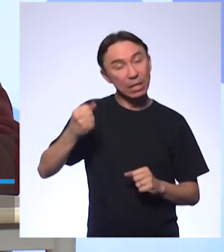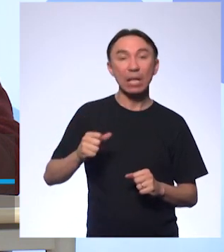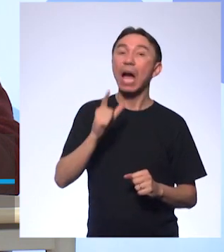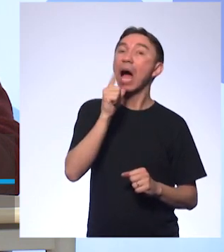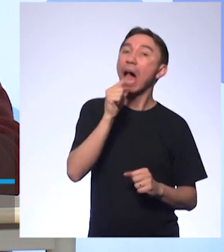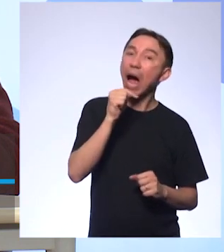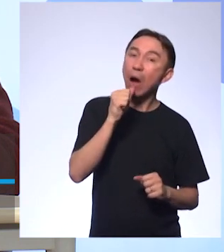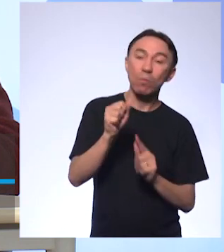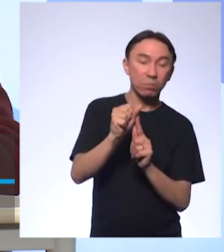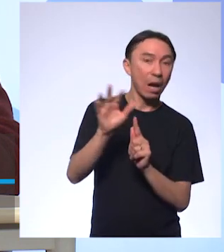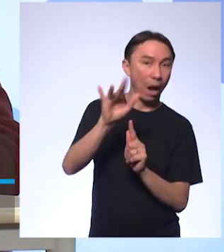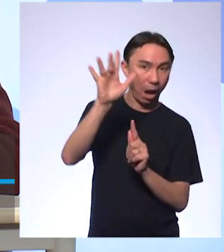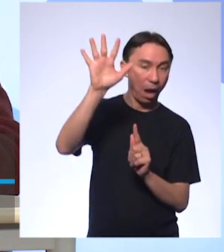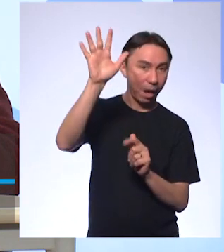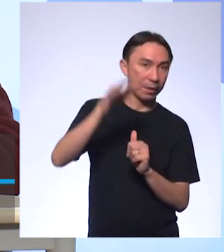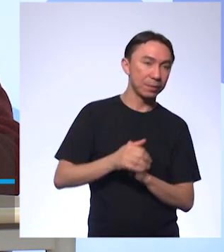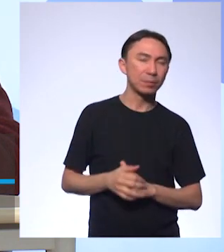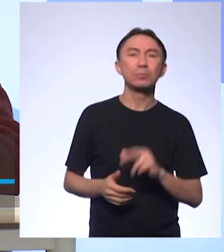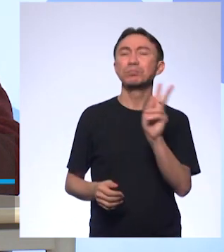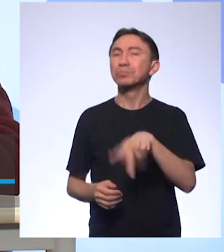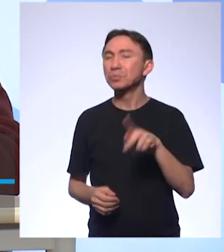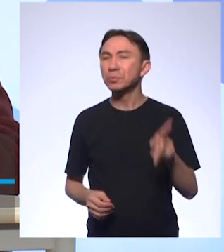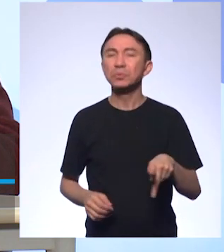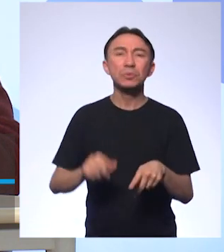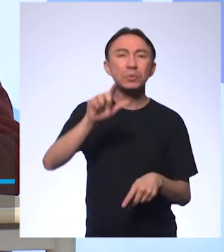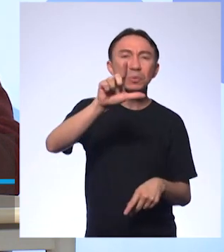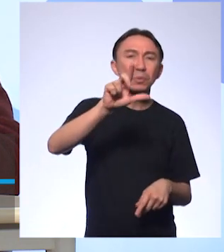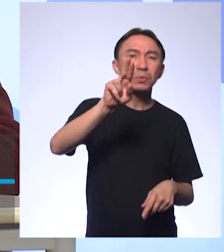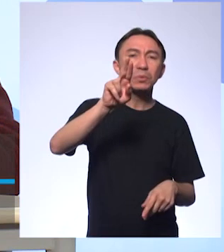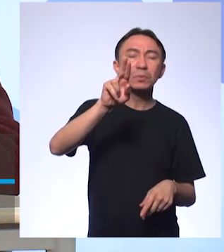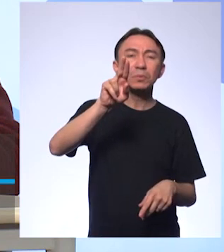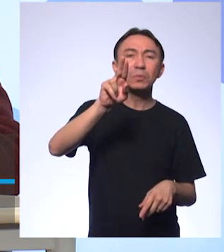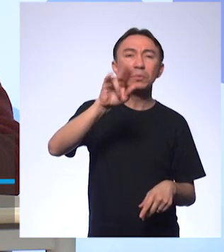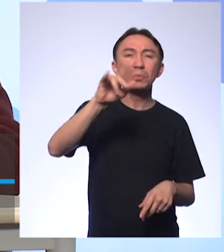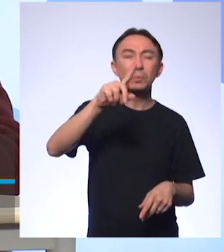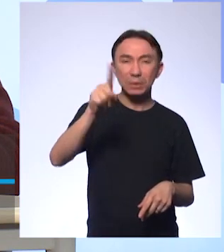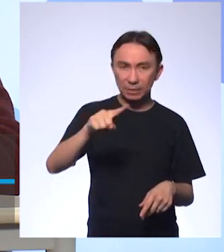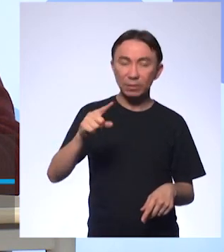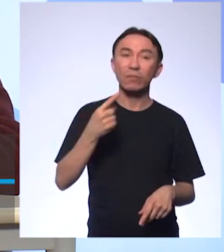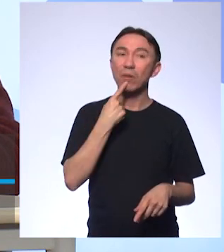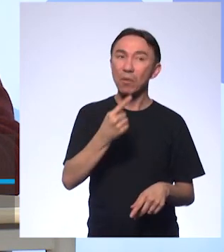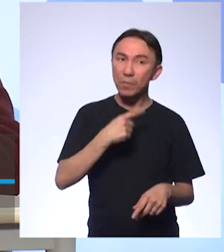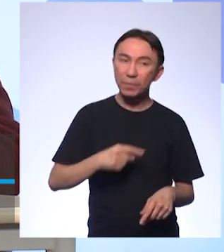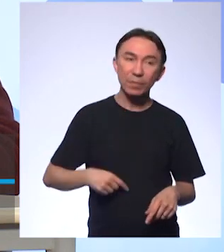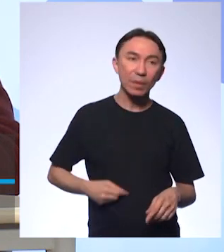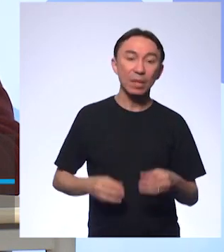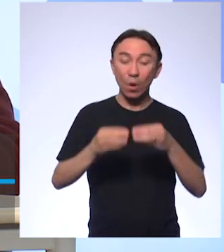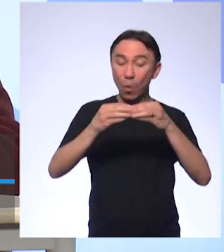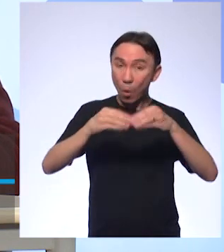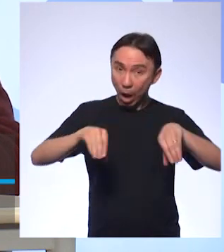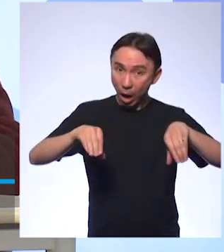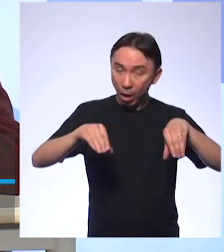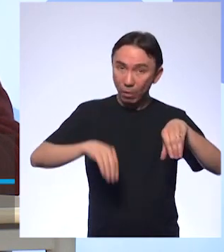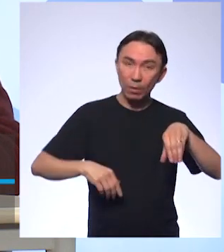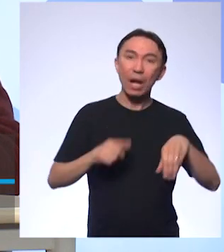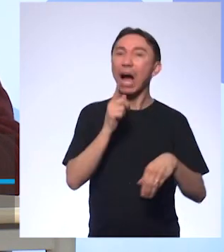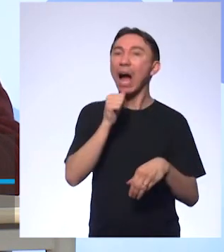O professor Luiz Rogério... Professor Edenilson, clara de ovo e água do mar são alcalinas.